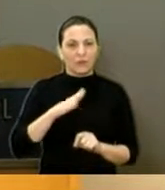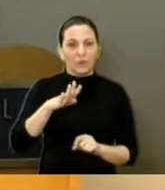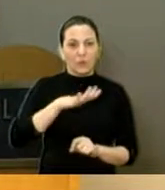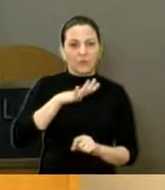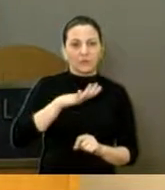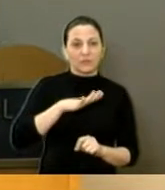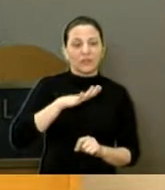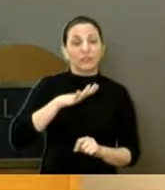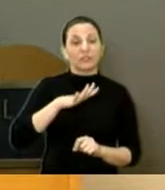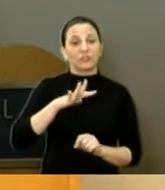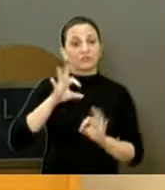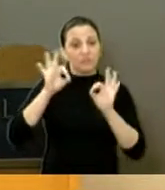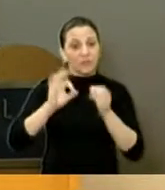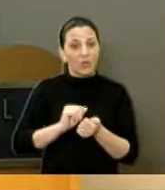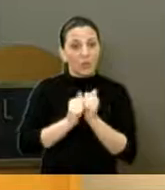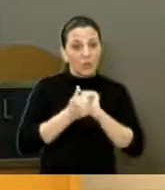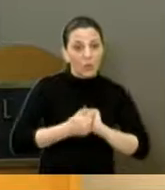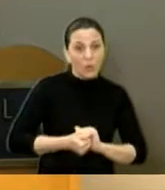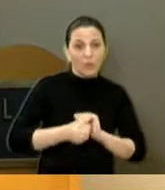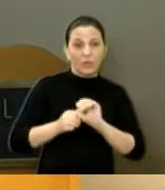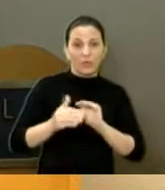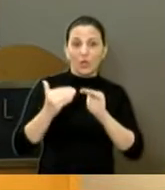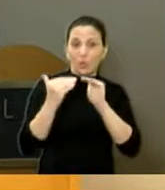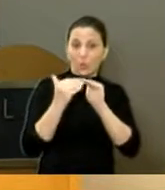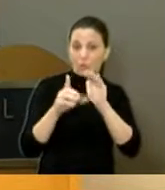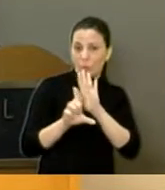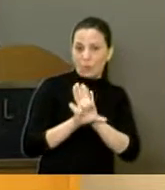mais digna e de acordo com as leis também.